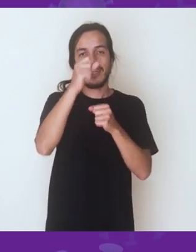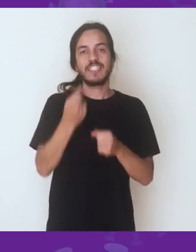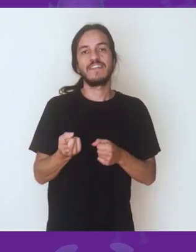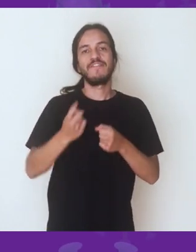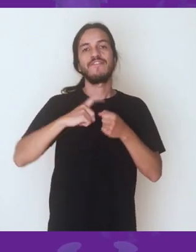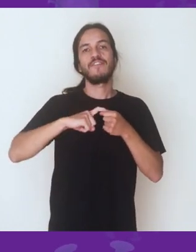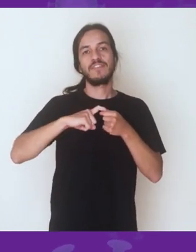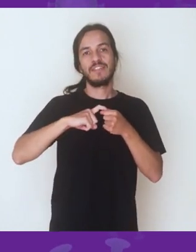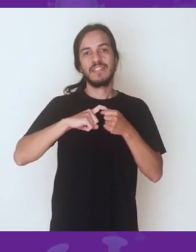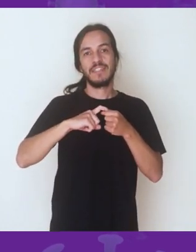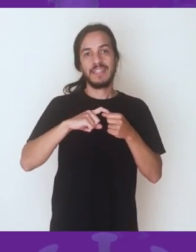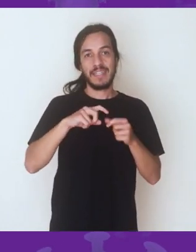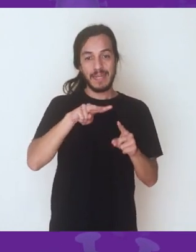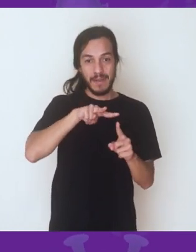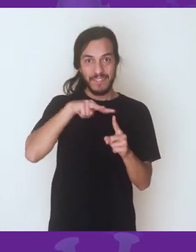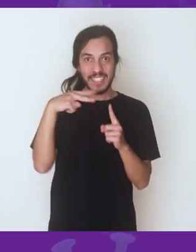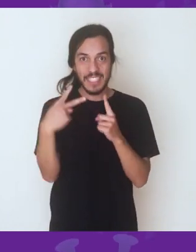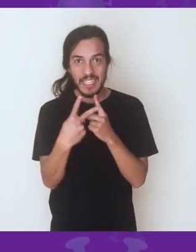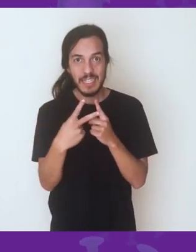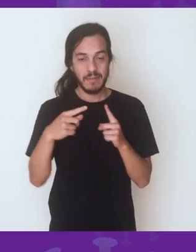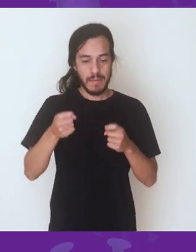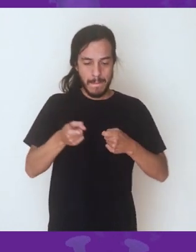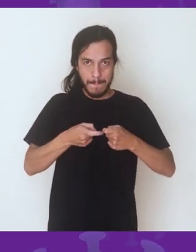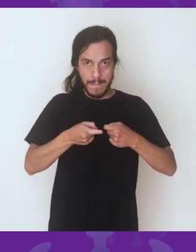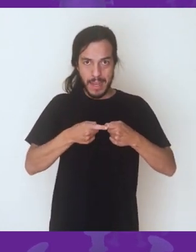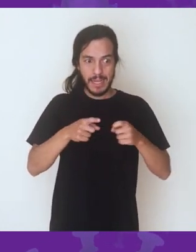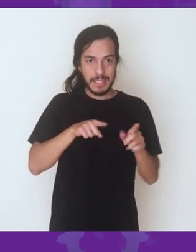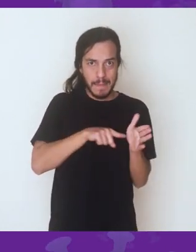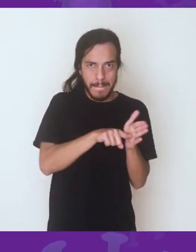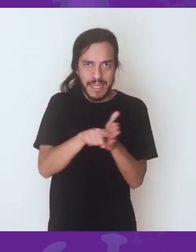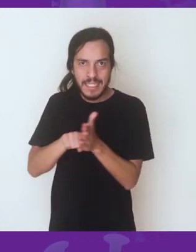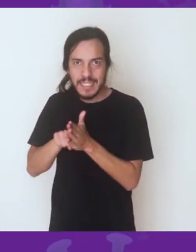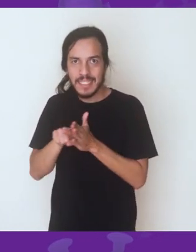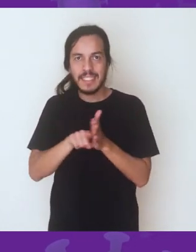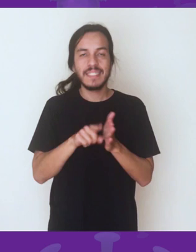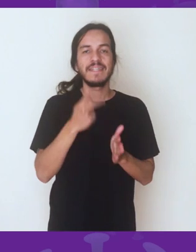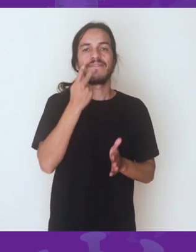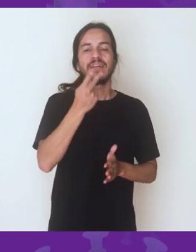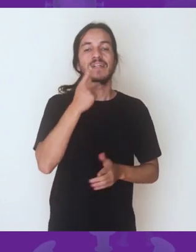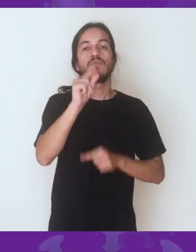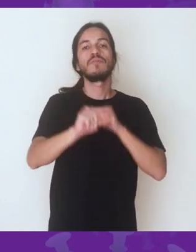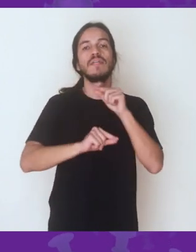precoce para começar a fazer qualquer tipo de flexibilização de isolamento social.